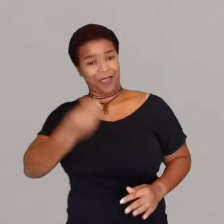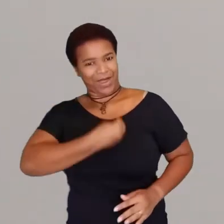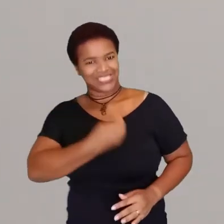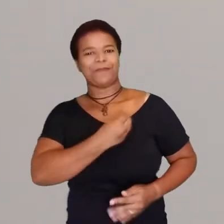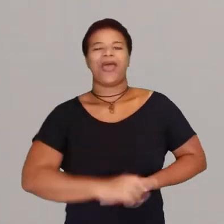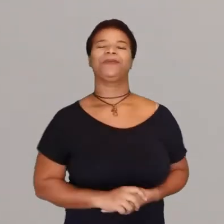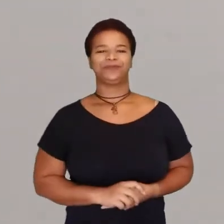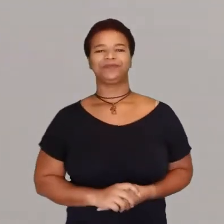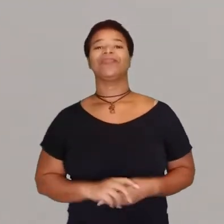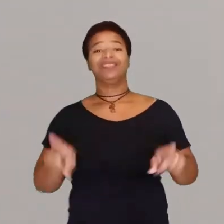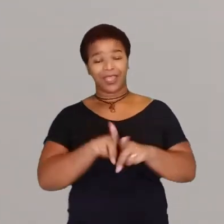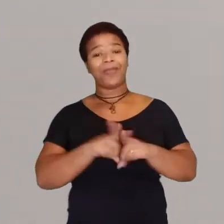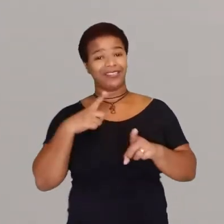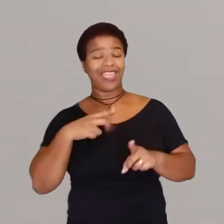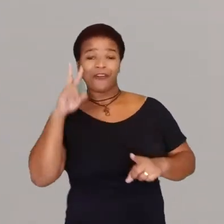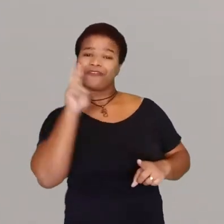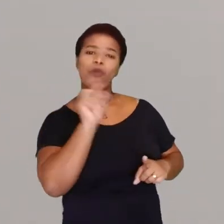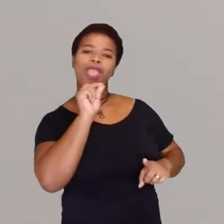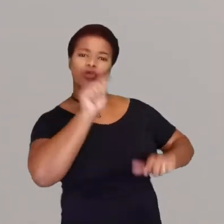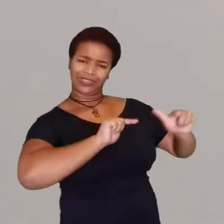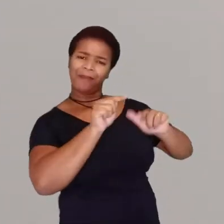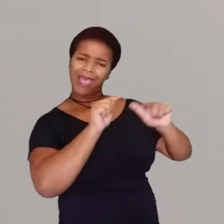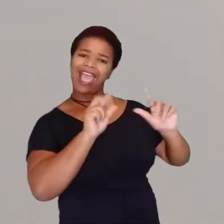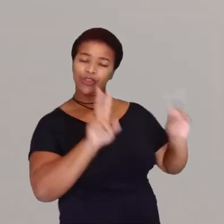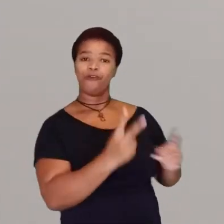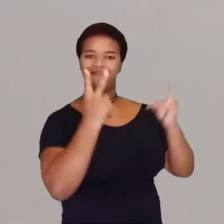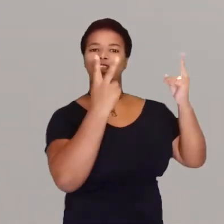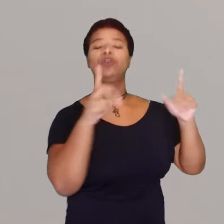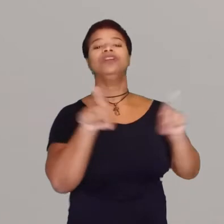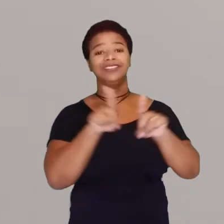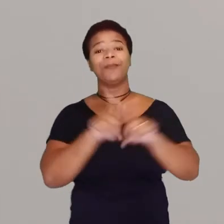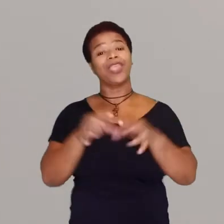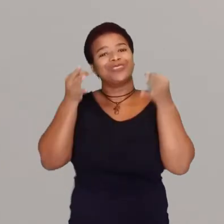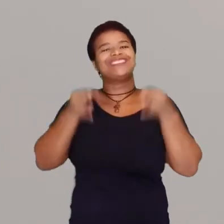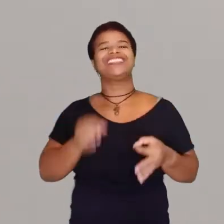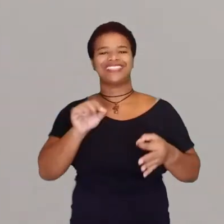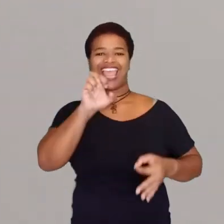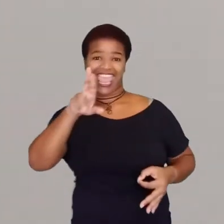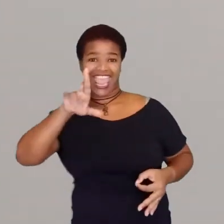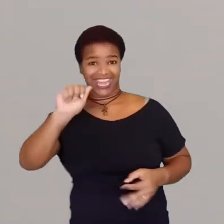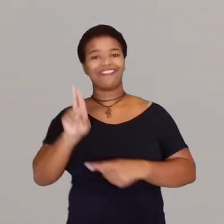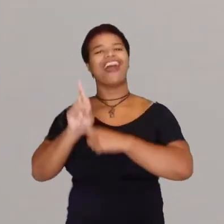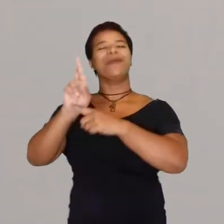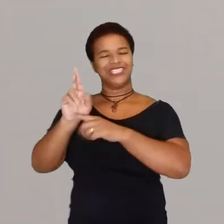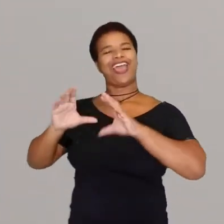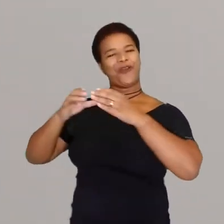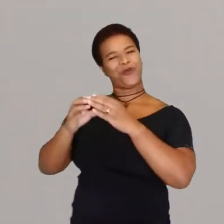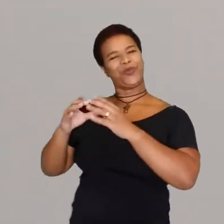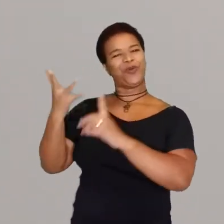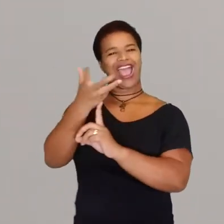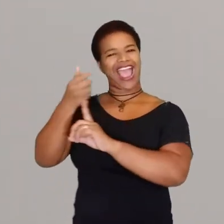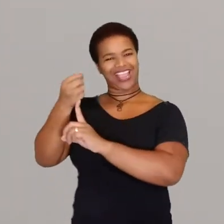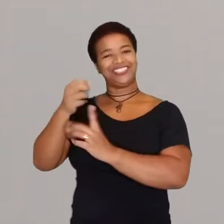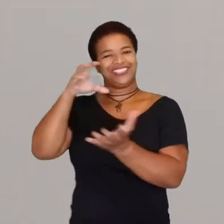Brasil. Além de ser um reconhecimento do seu trabalho, da sua carreira, temos certeza que ela irá representar muito bem a classe artística